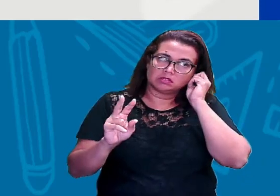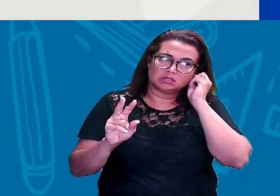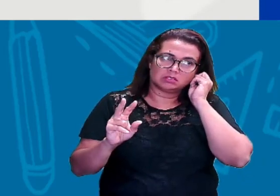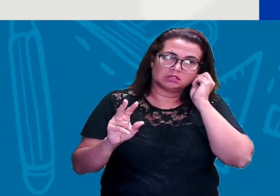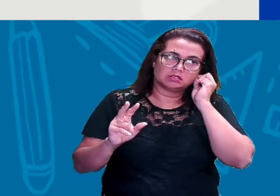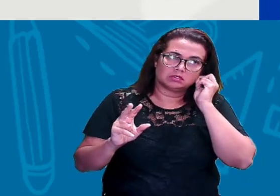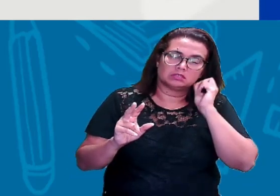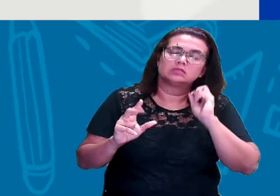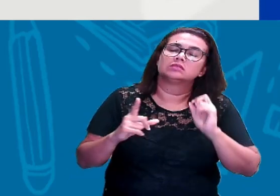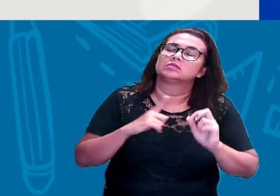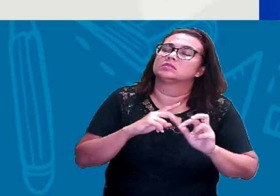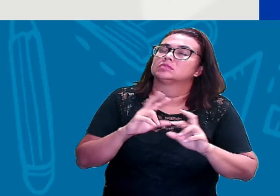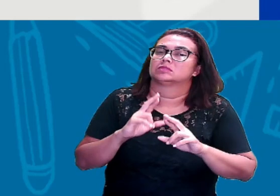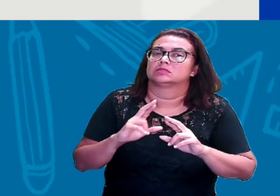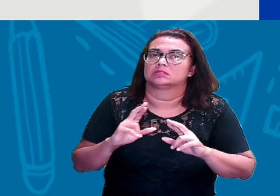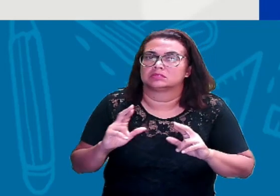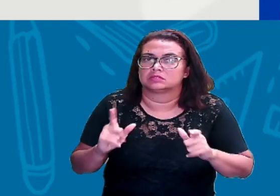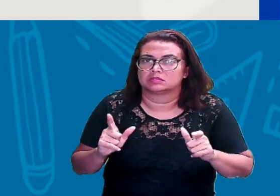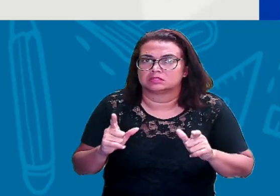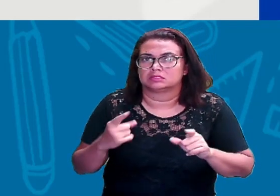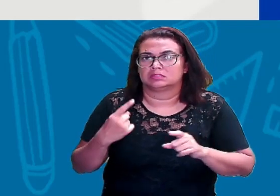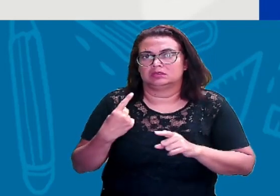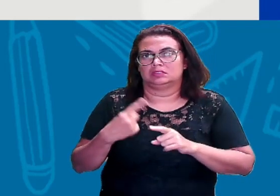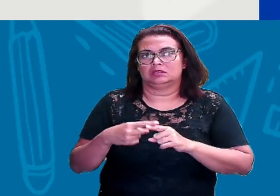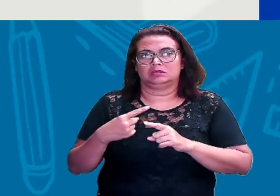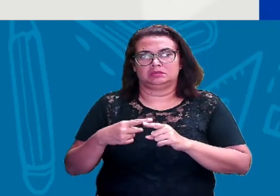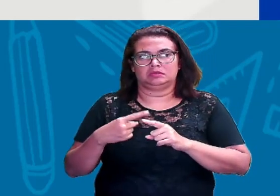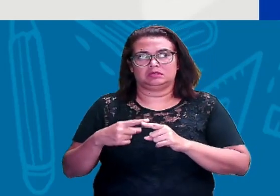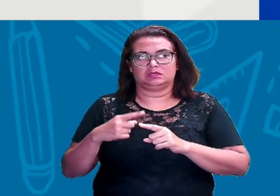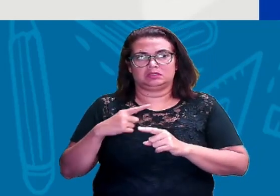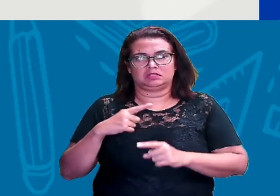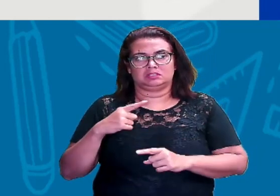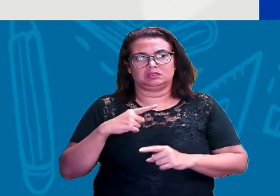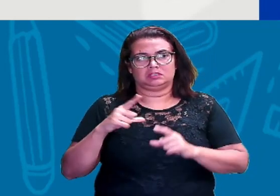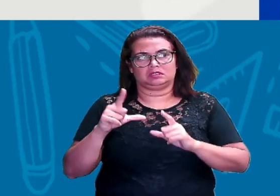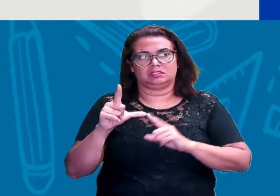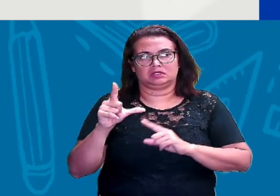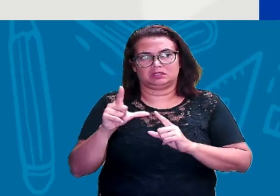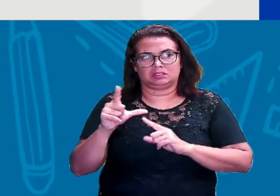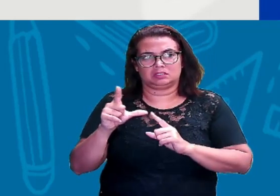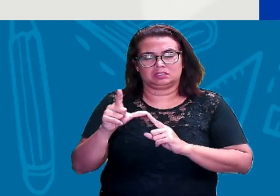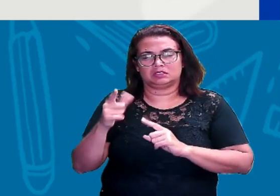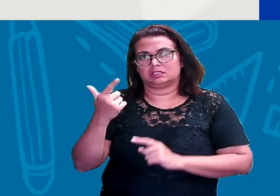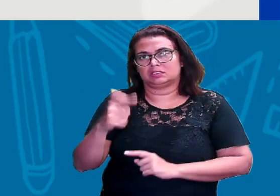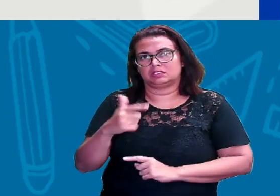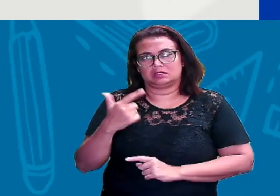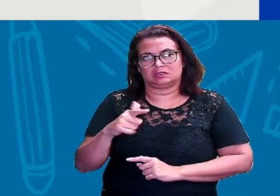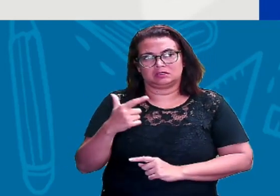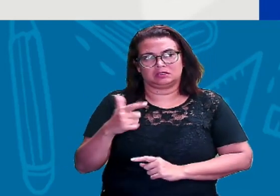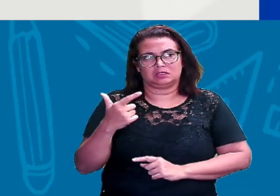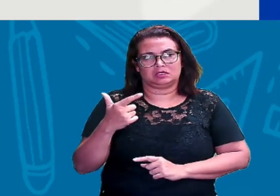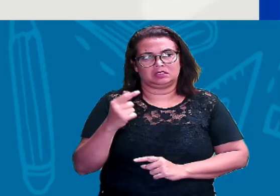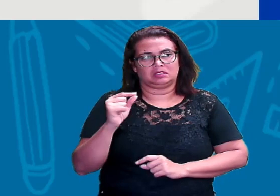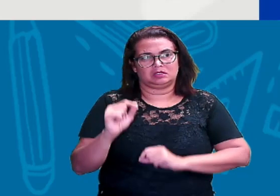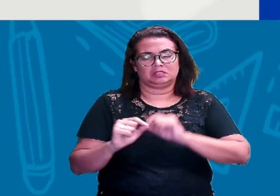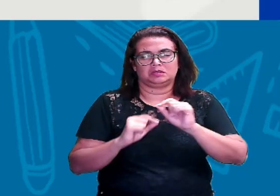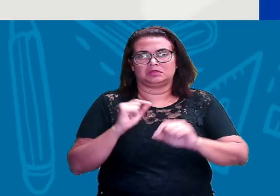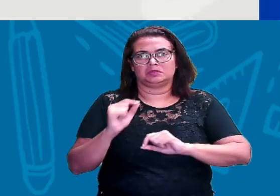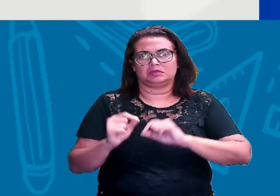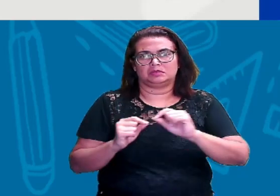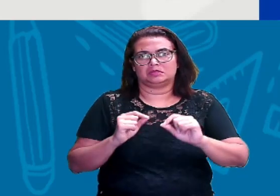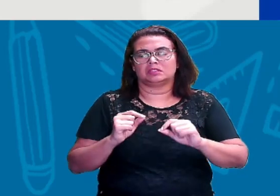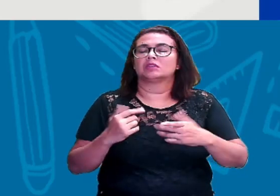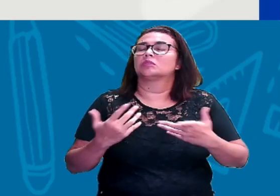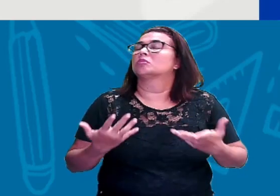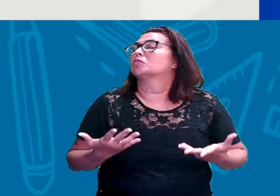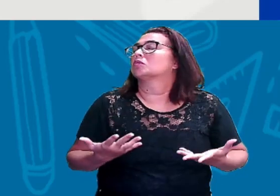sente até uma diferença. Por quê? Existem algumas letras, gente, que não estavam presentes. Quais eram essas letras